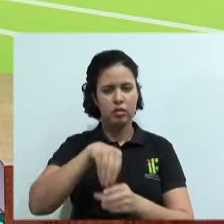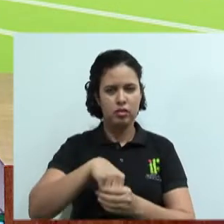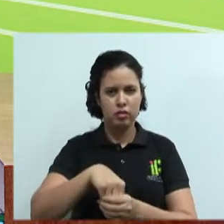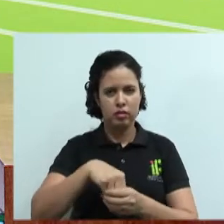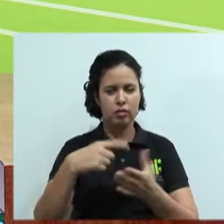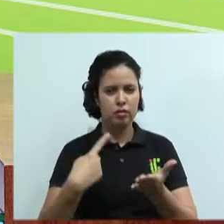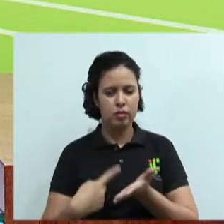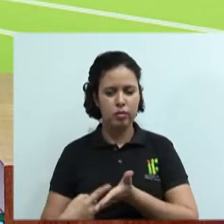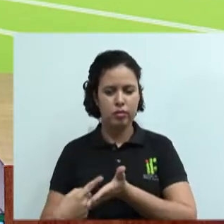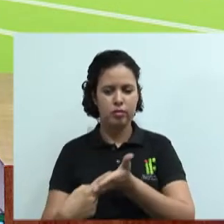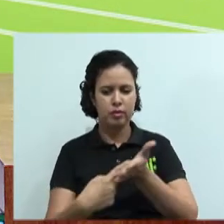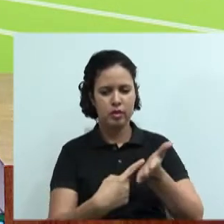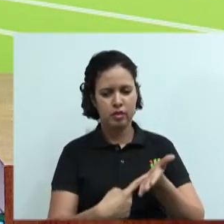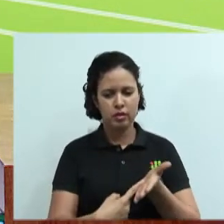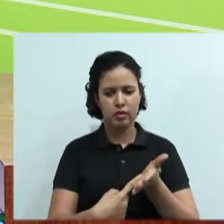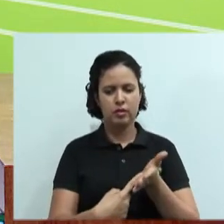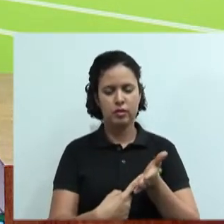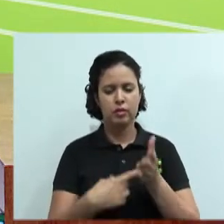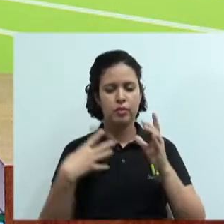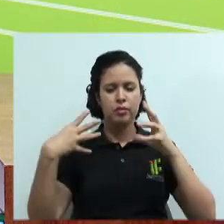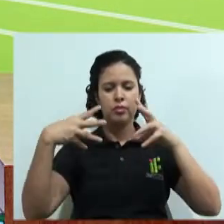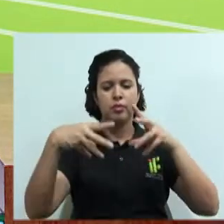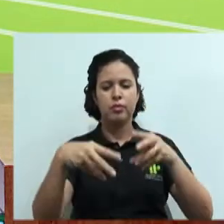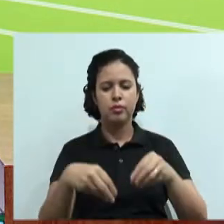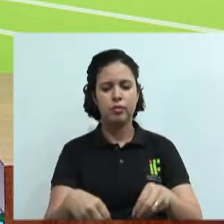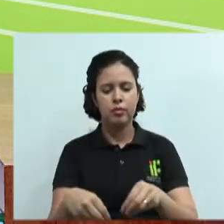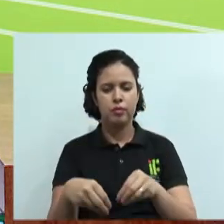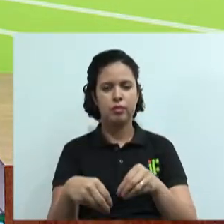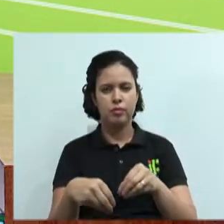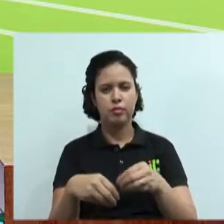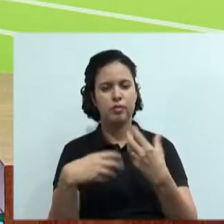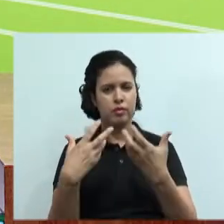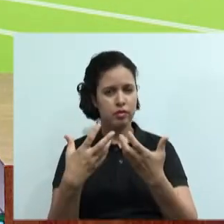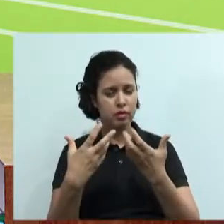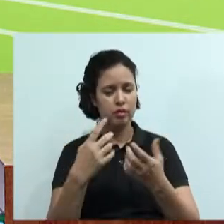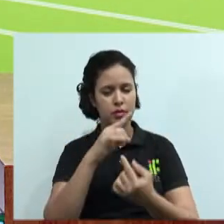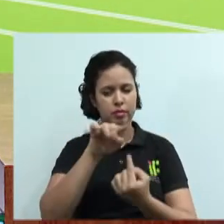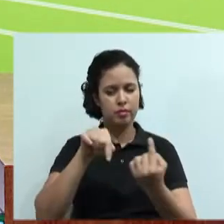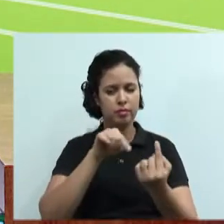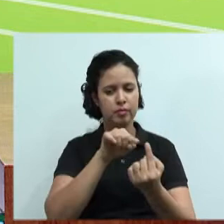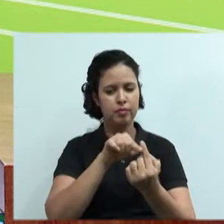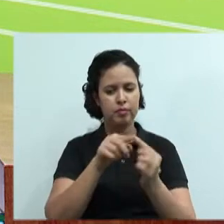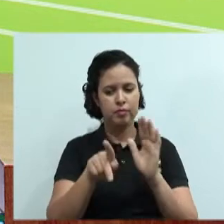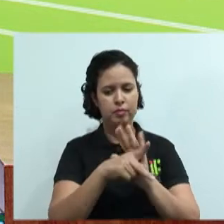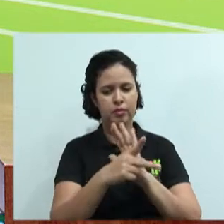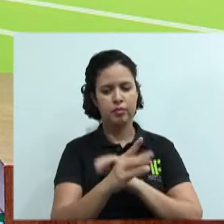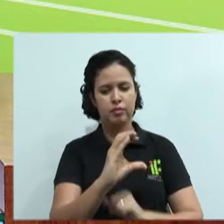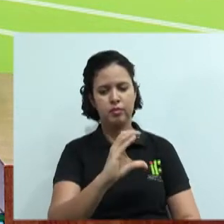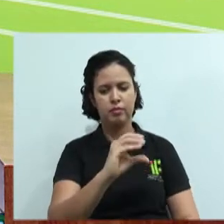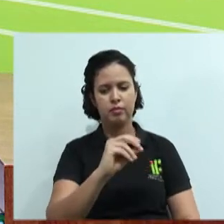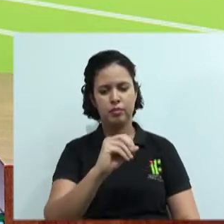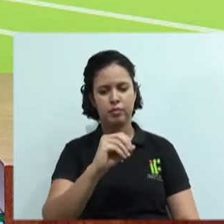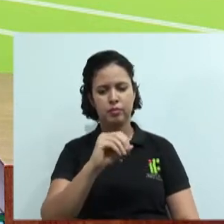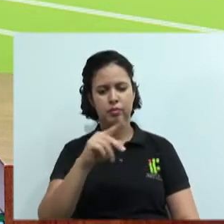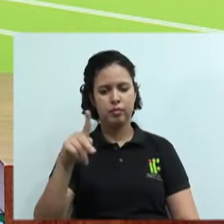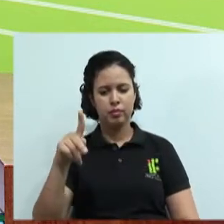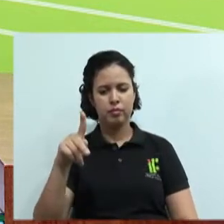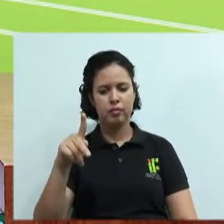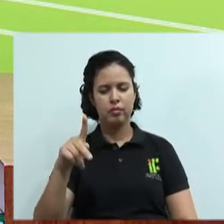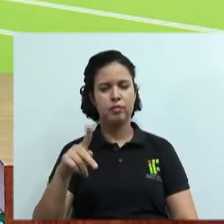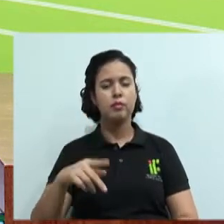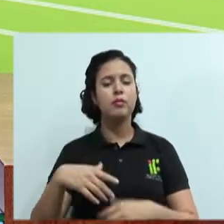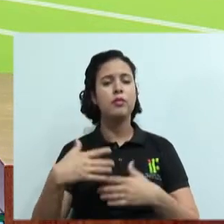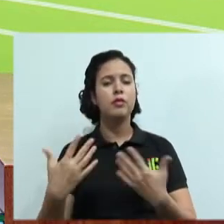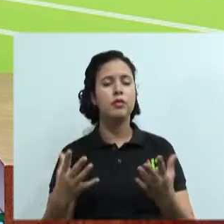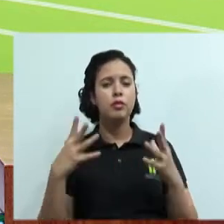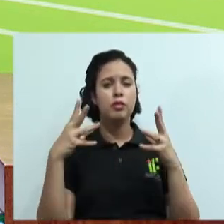fizeram, dentro de tudo aquilo que vocês realmente querem como objetivo para a cooperativa. Mas lembre-se, ambos têm o mesmo